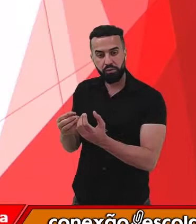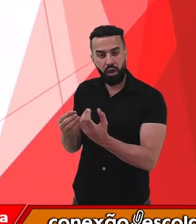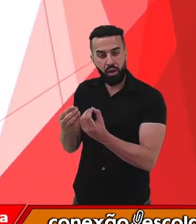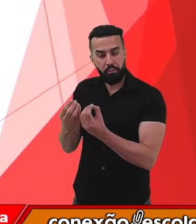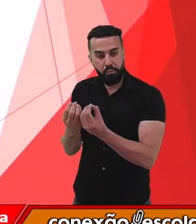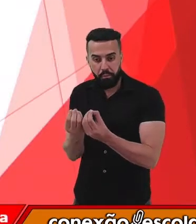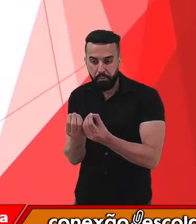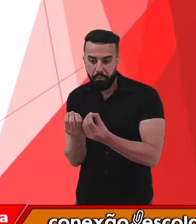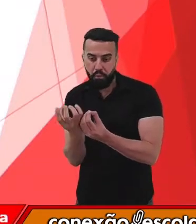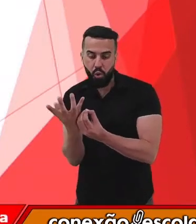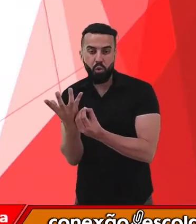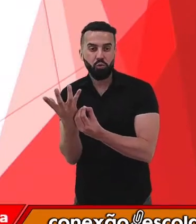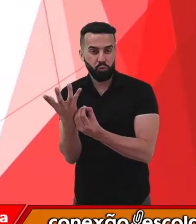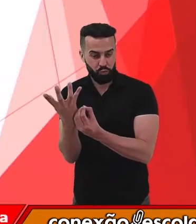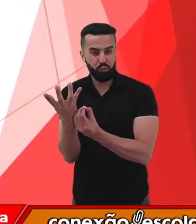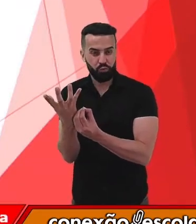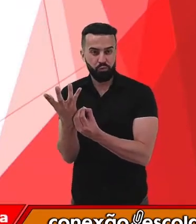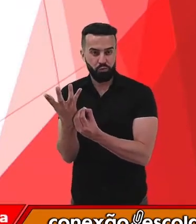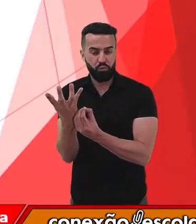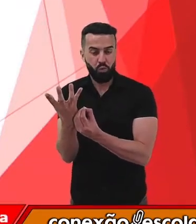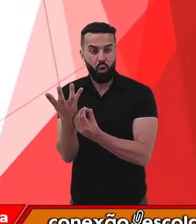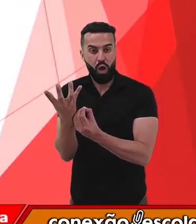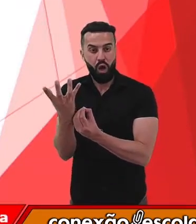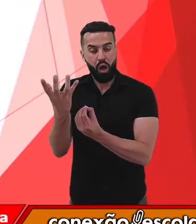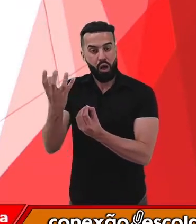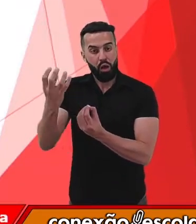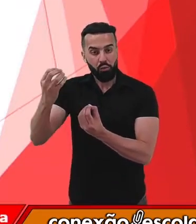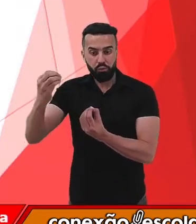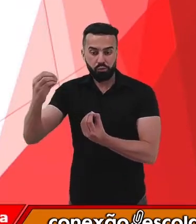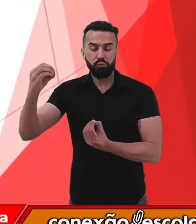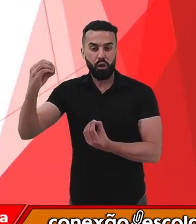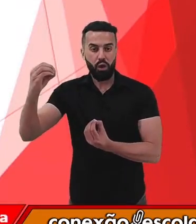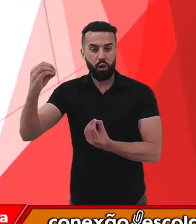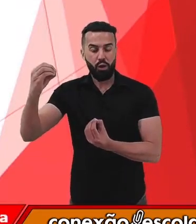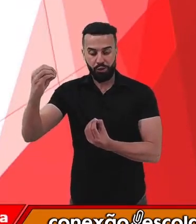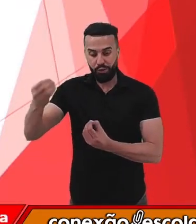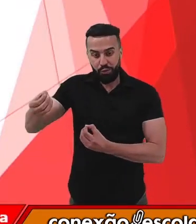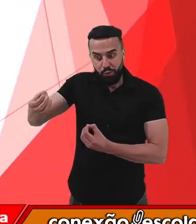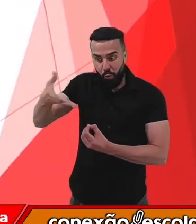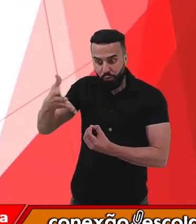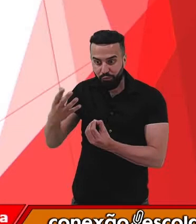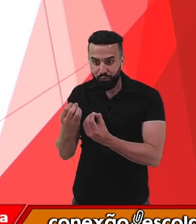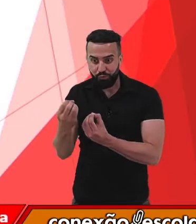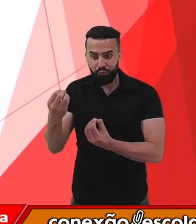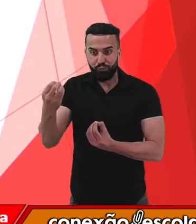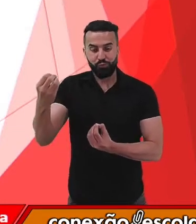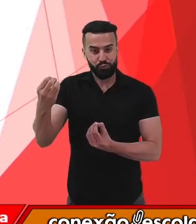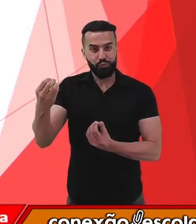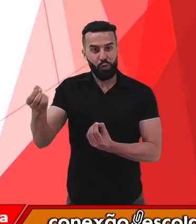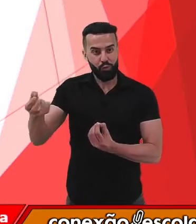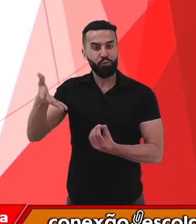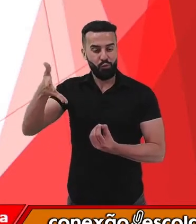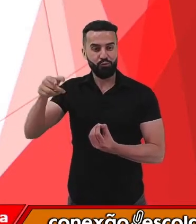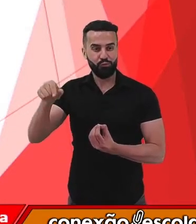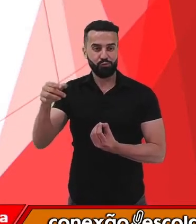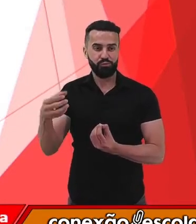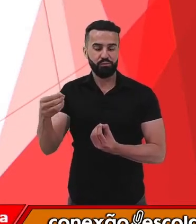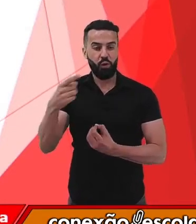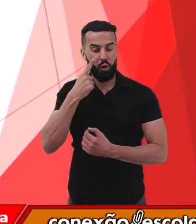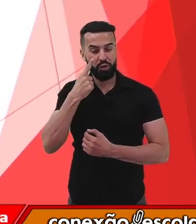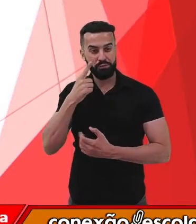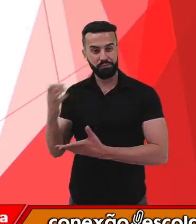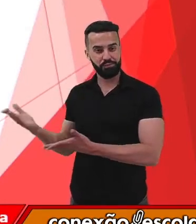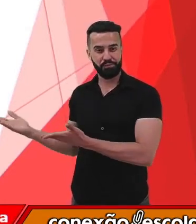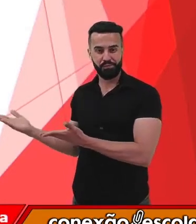desenvolvendo, se desprende do corpo, dando origem a um novo indivíduo. Nessa imagem, nós temos um